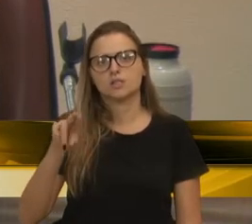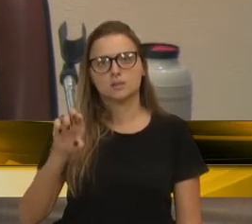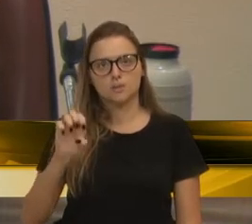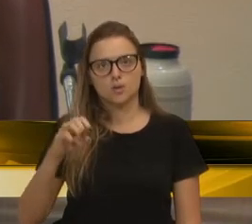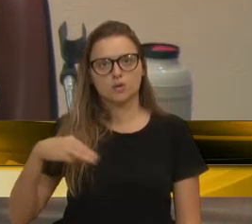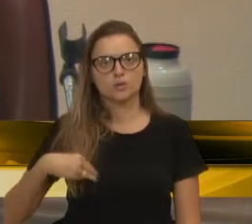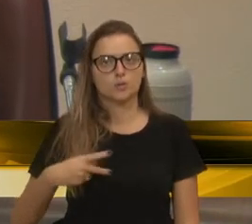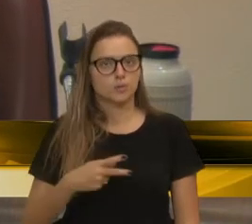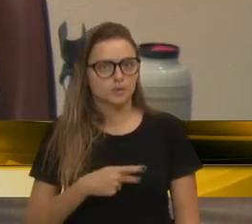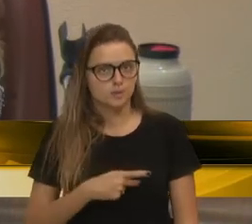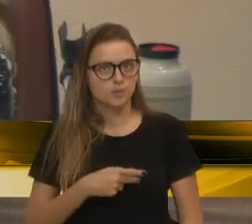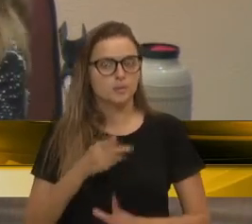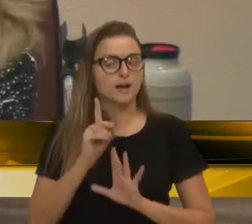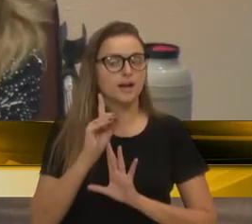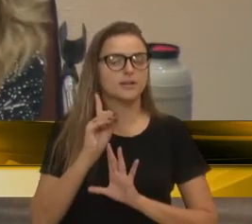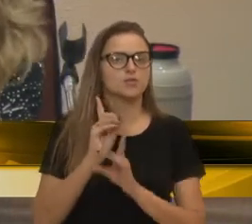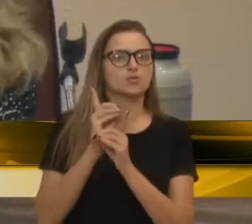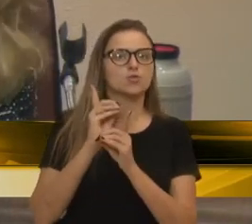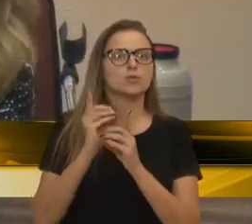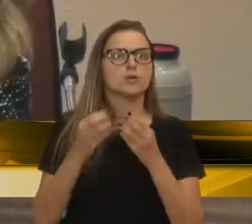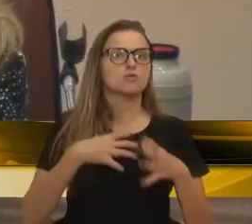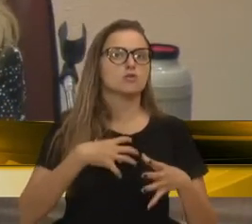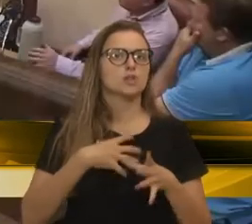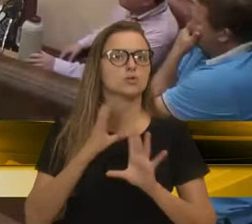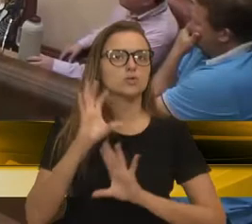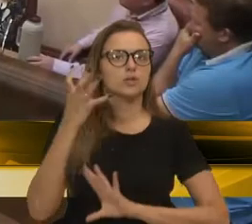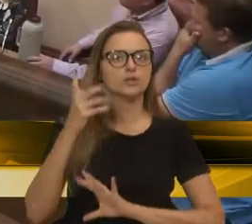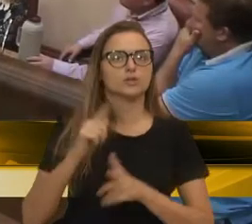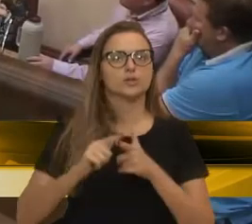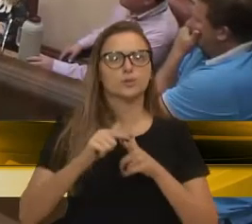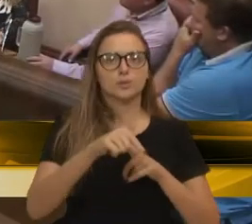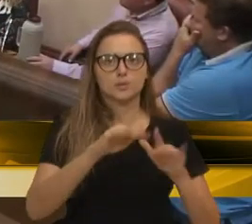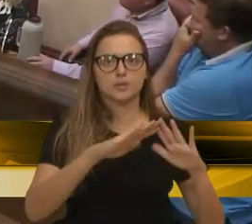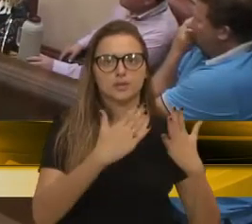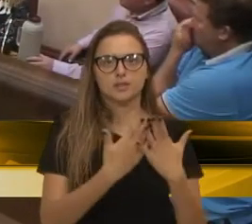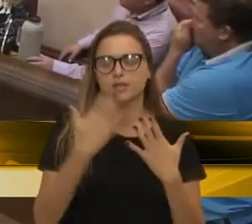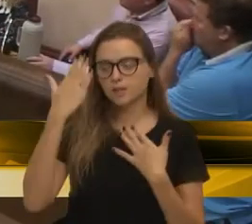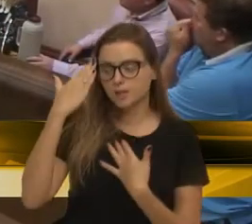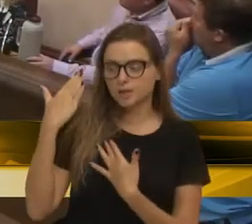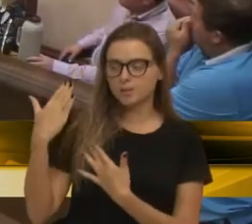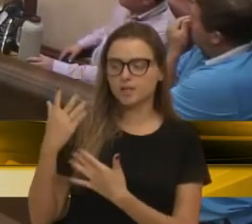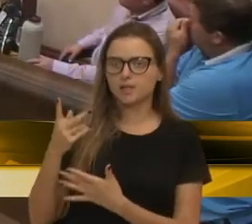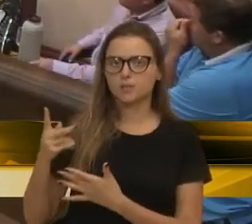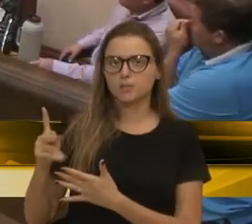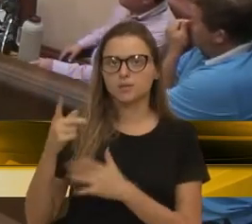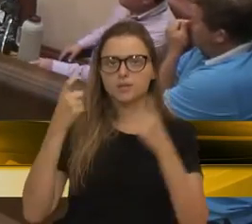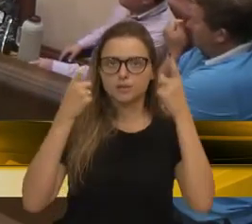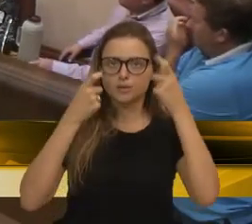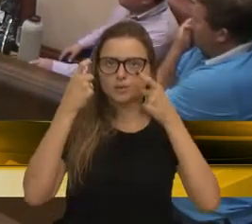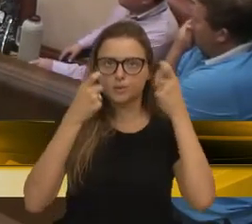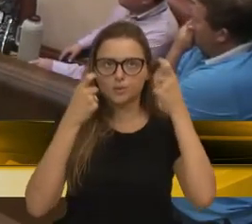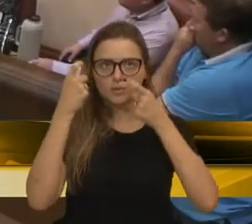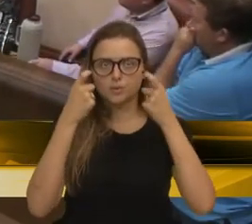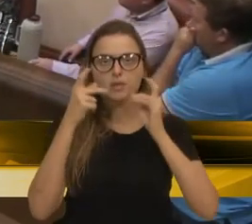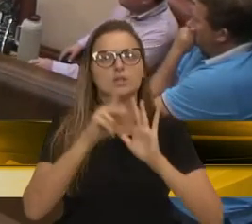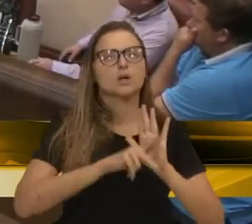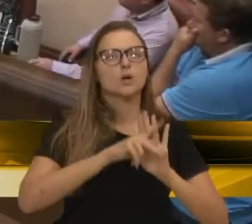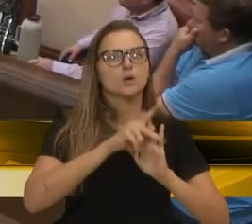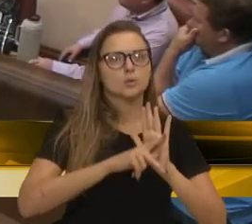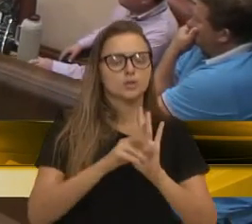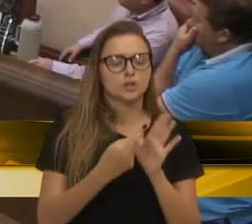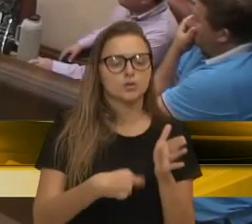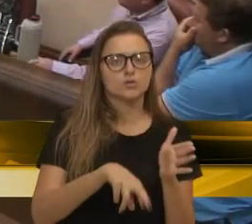solução para o fato. Obrigada. Obrigado, vereadora. Lhe agradeço pela sua preocupação. O projeto de